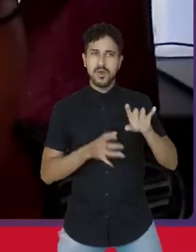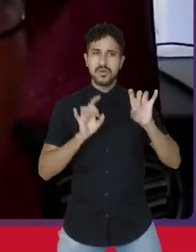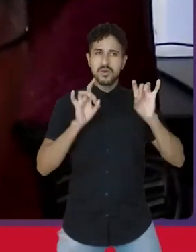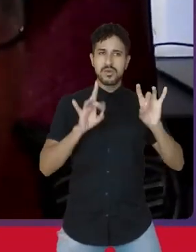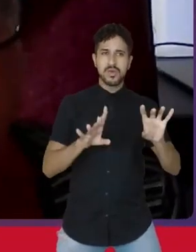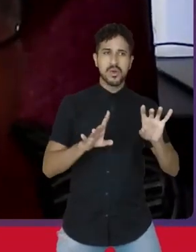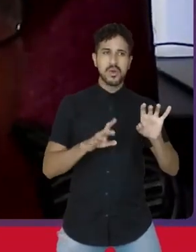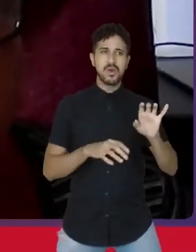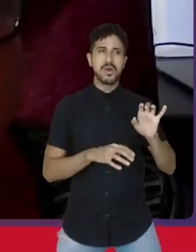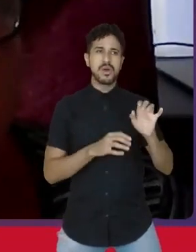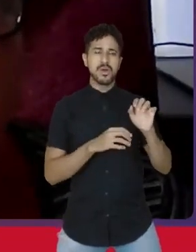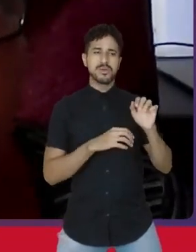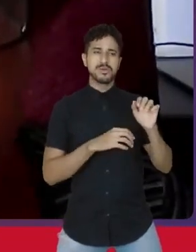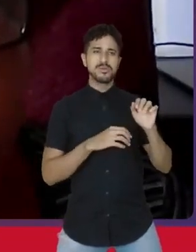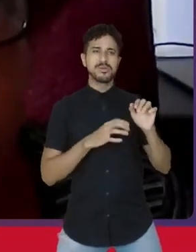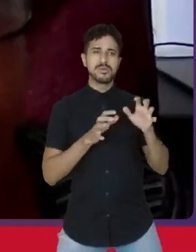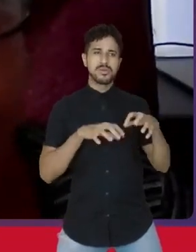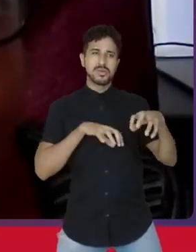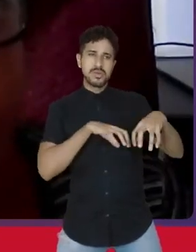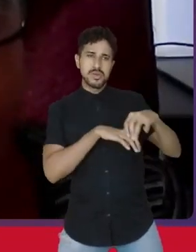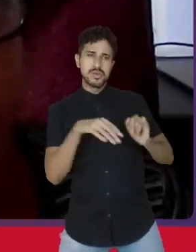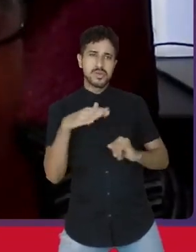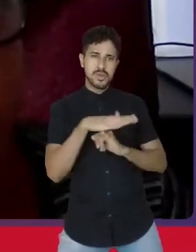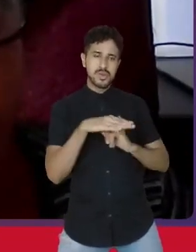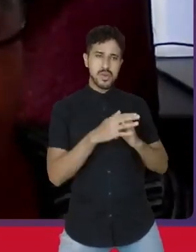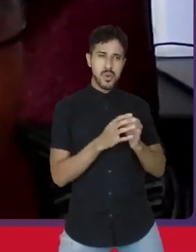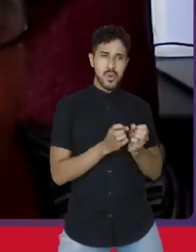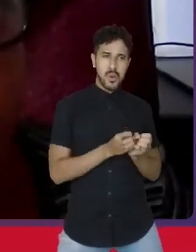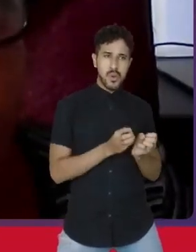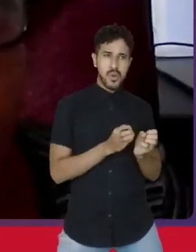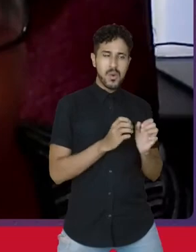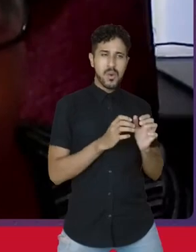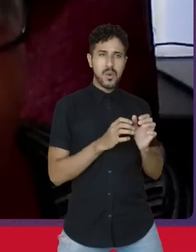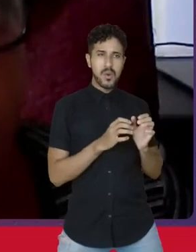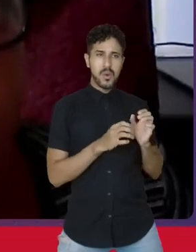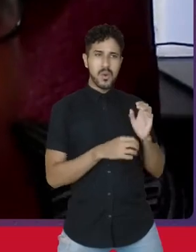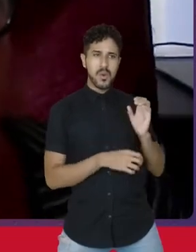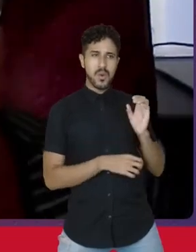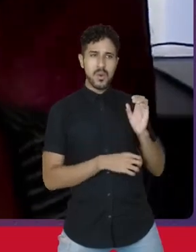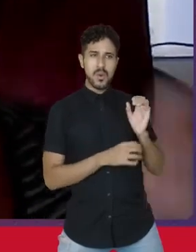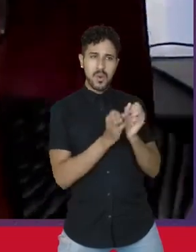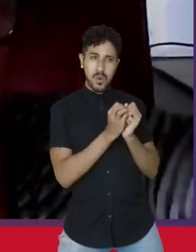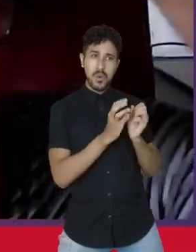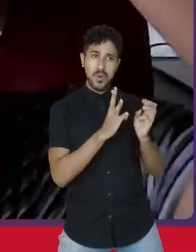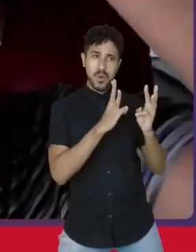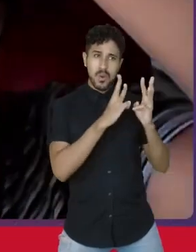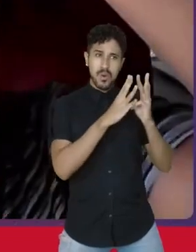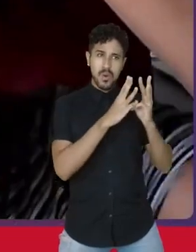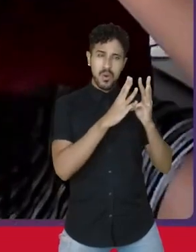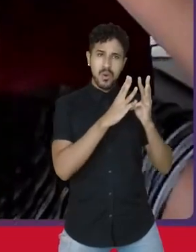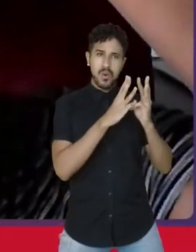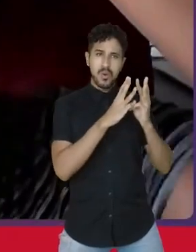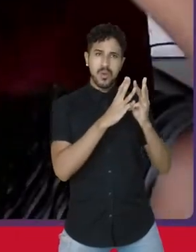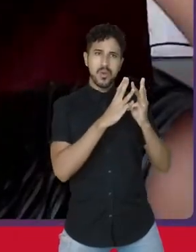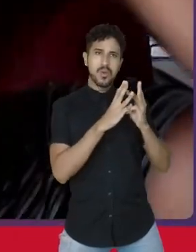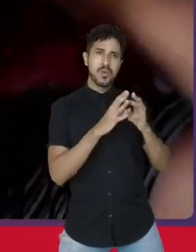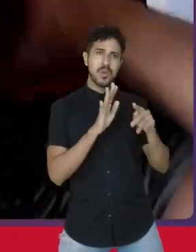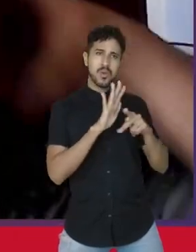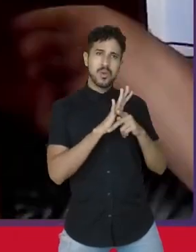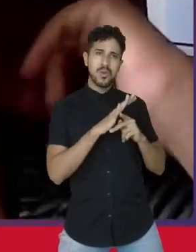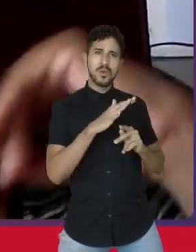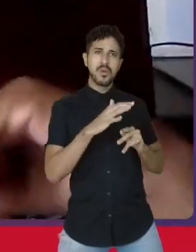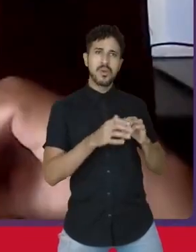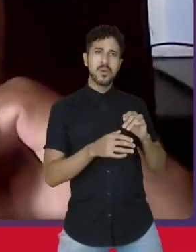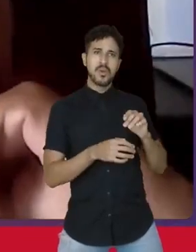agências da ONU, da Organização das Nações Unidas, através da revisão da